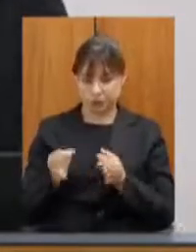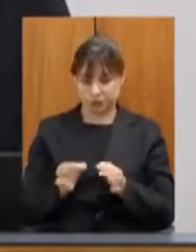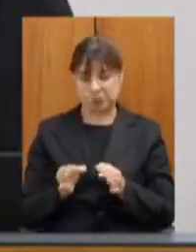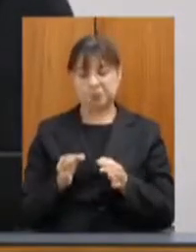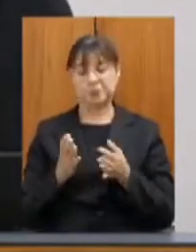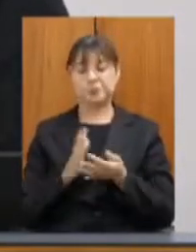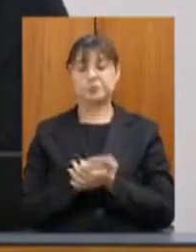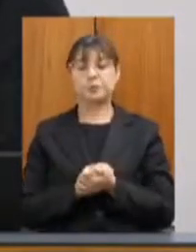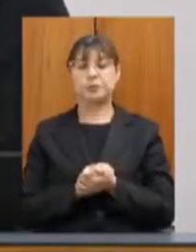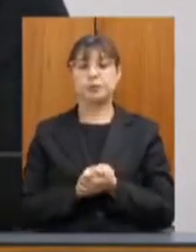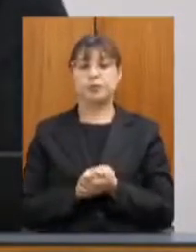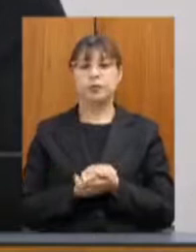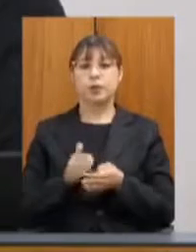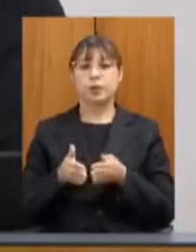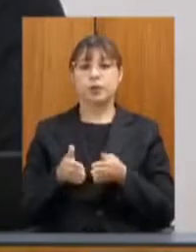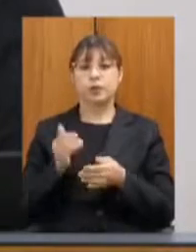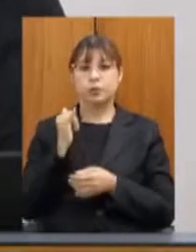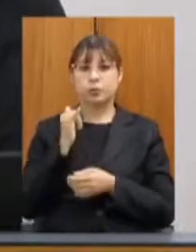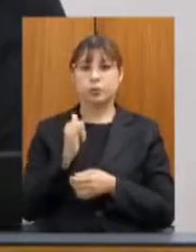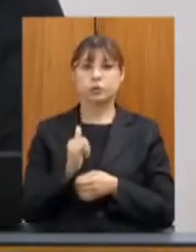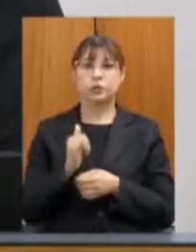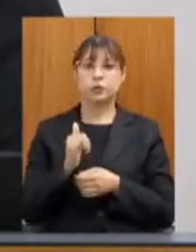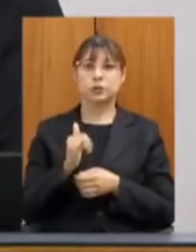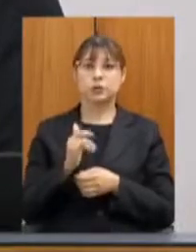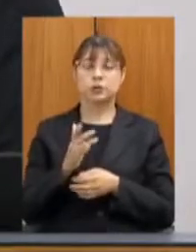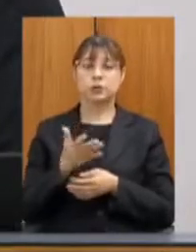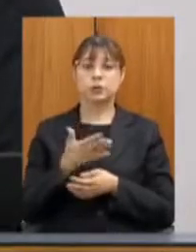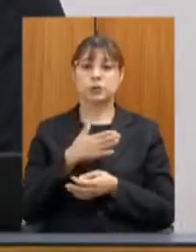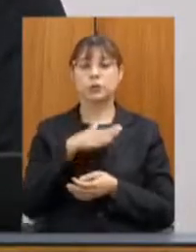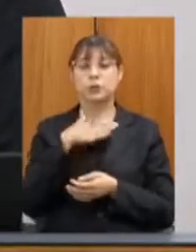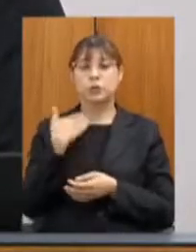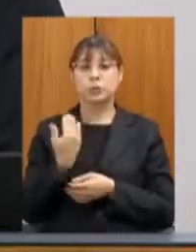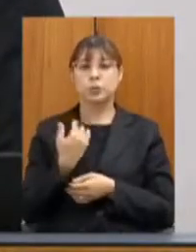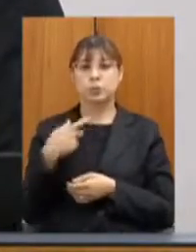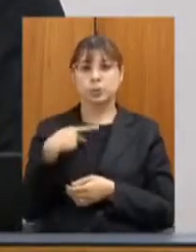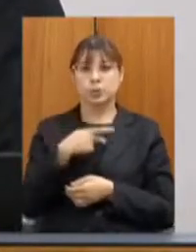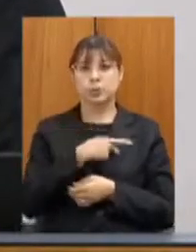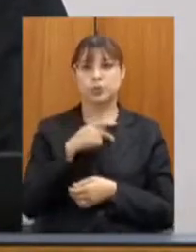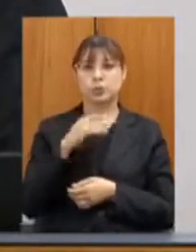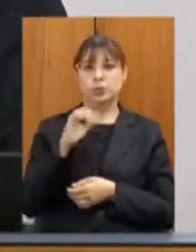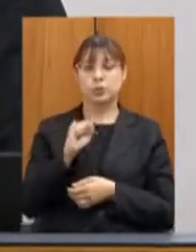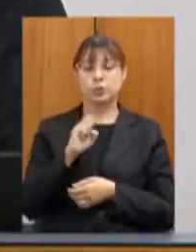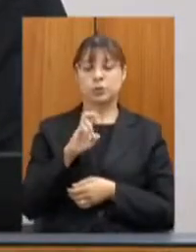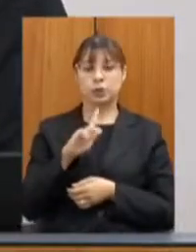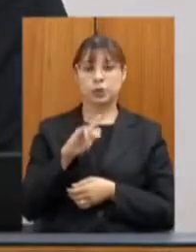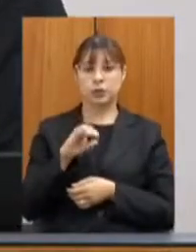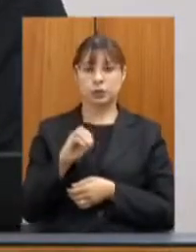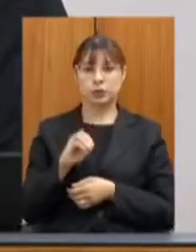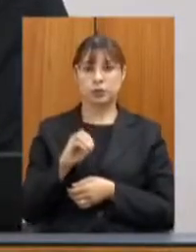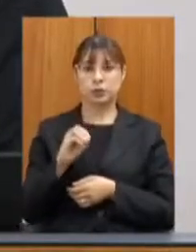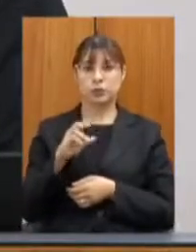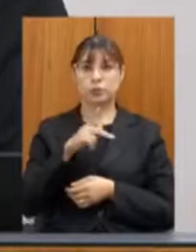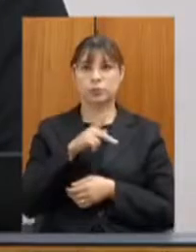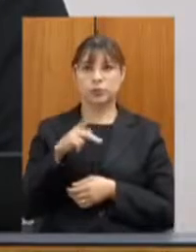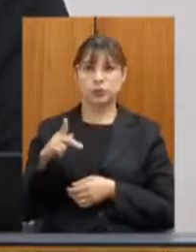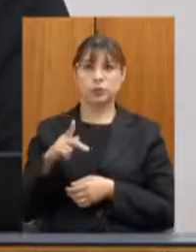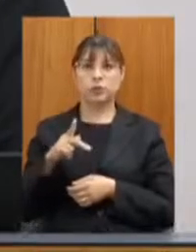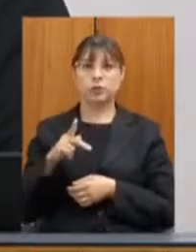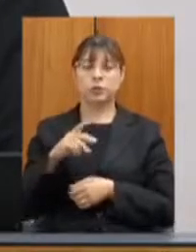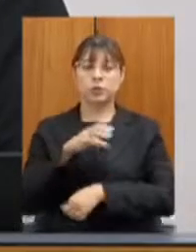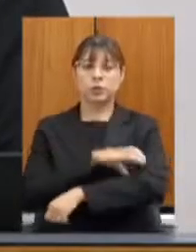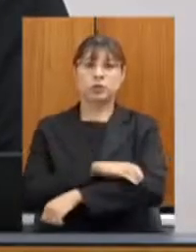de comunicar o falecimento do pastor Sérgio Eleutério Coelho, presidente das Assembleias de Deus,